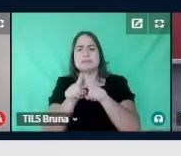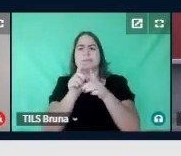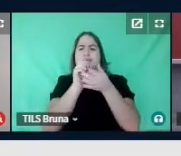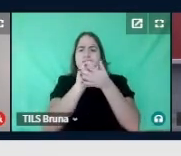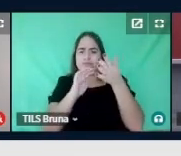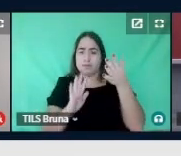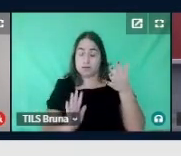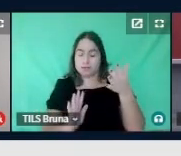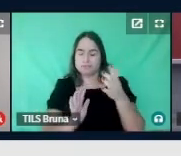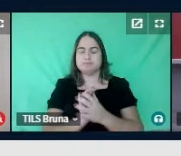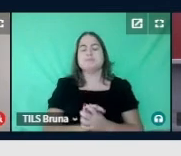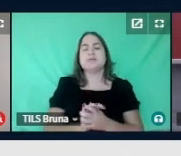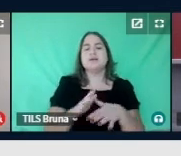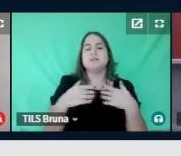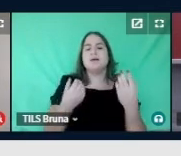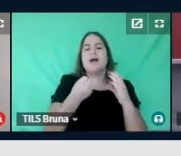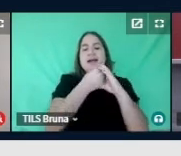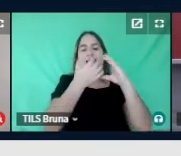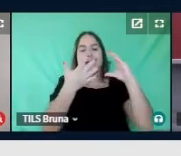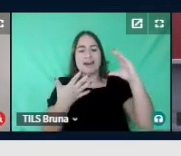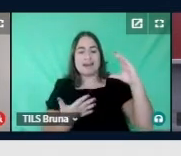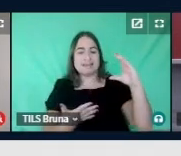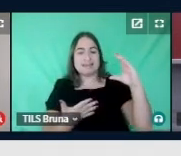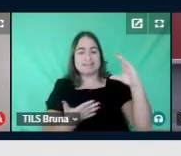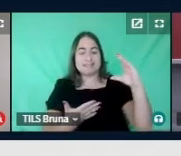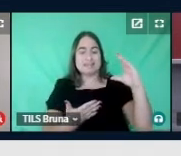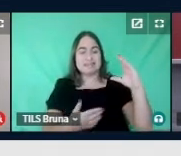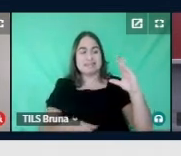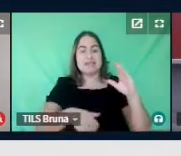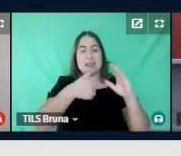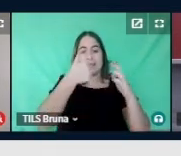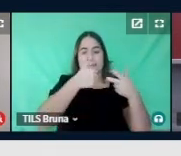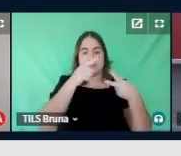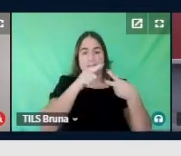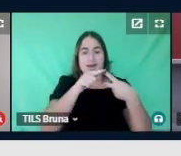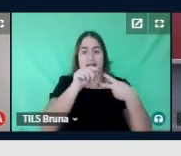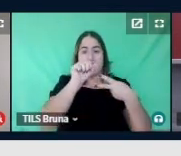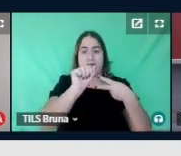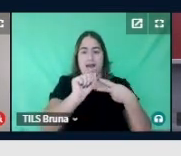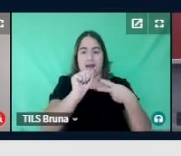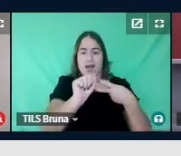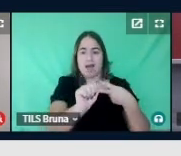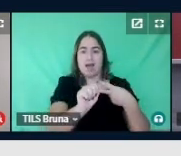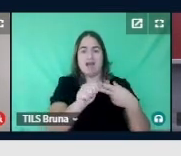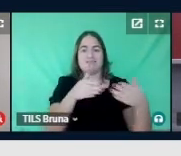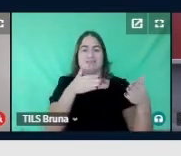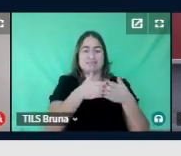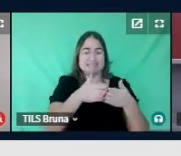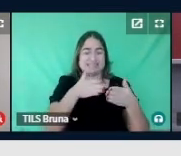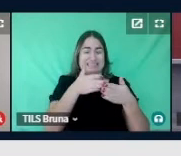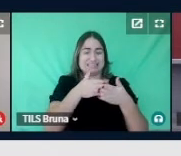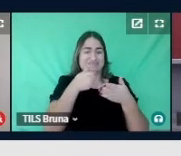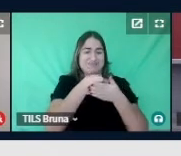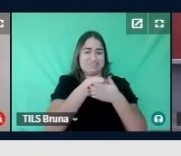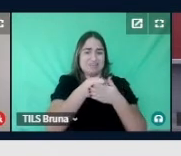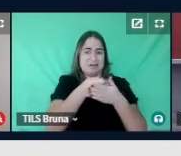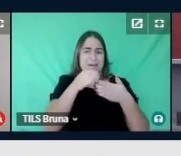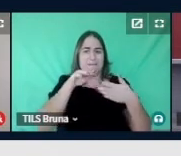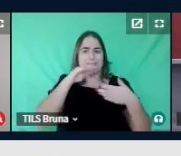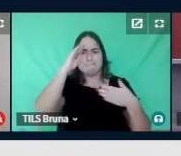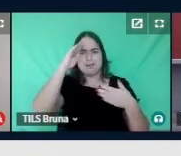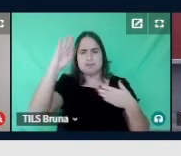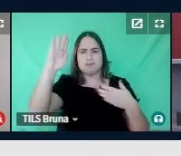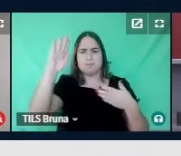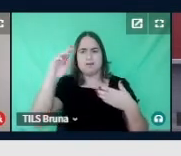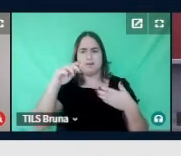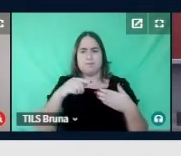As características da categoria A, que são esses déficits persistentes na comunicação e interação social, os principais são déficits